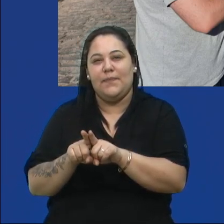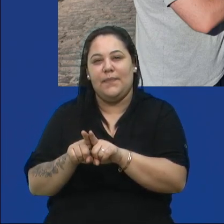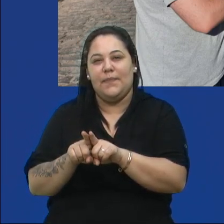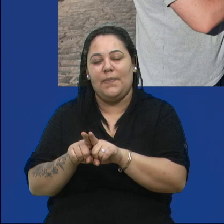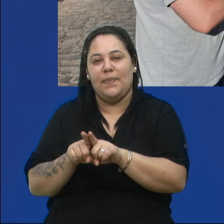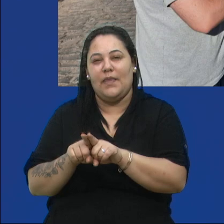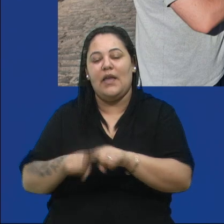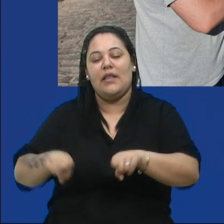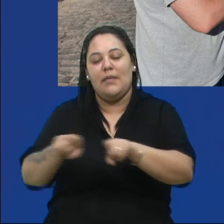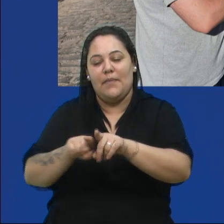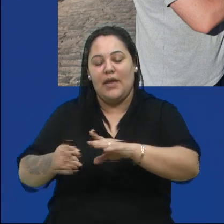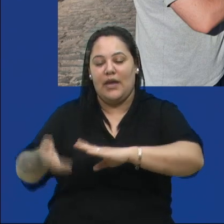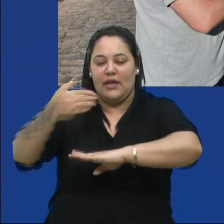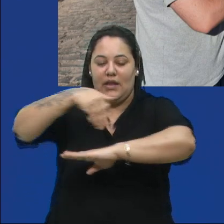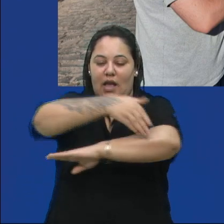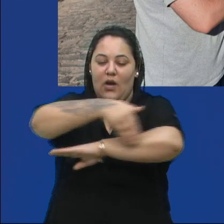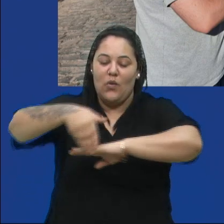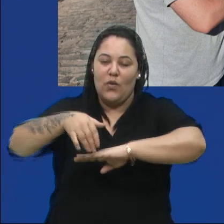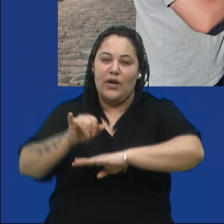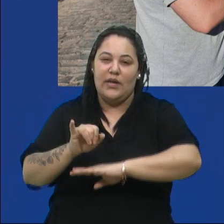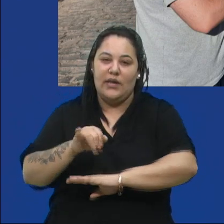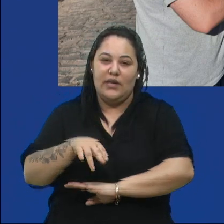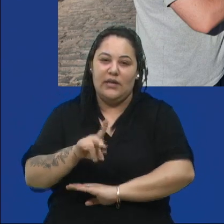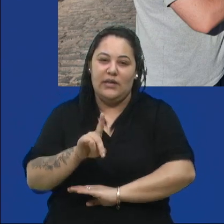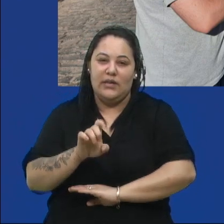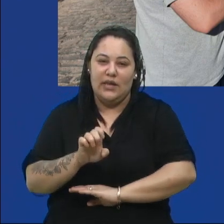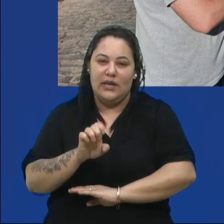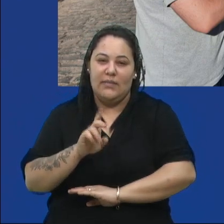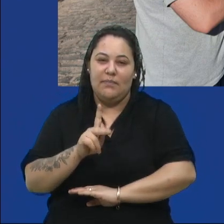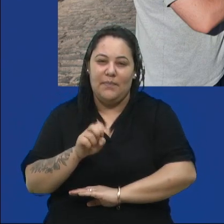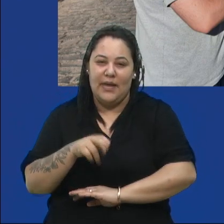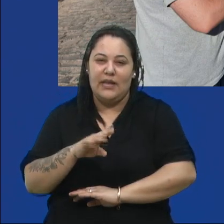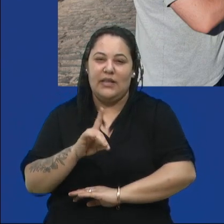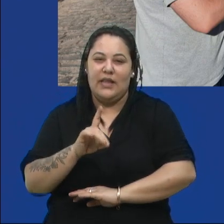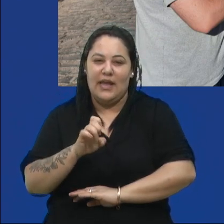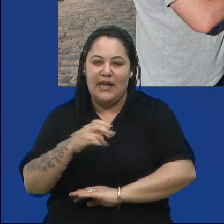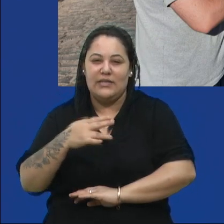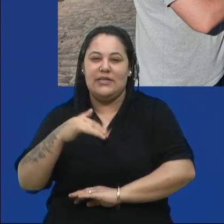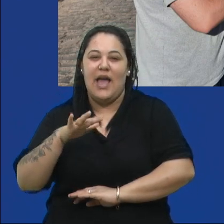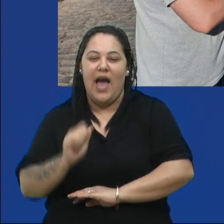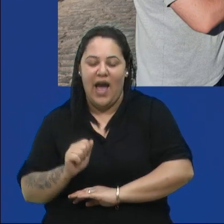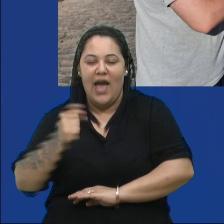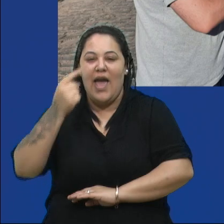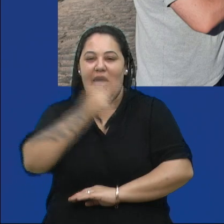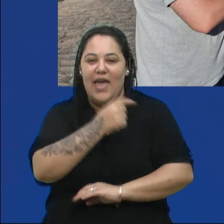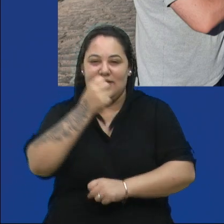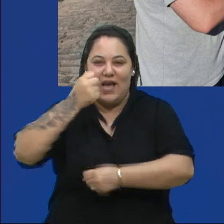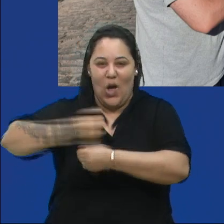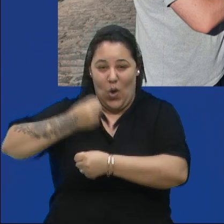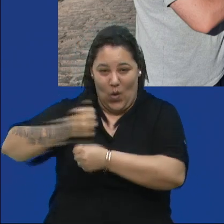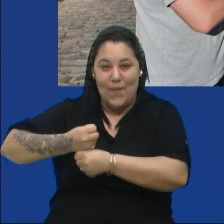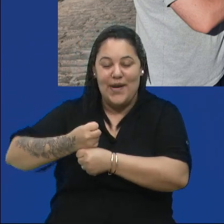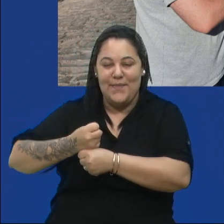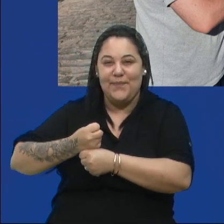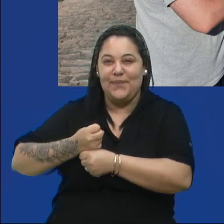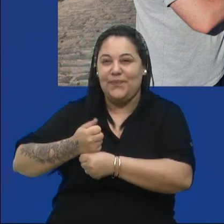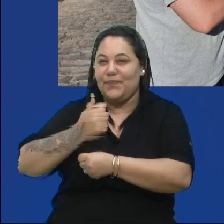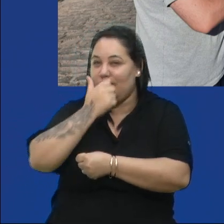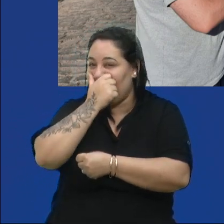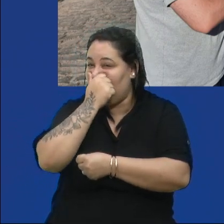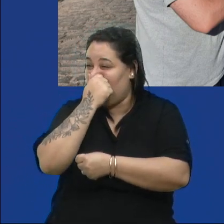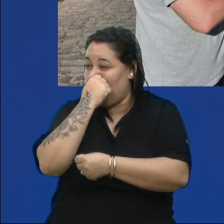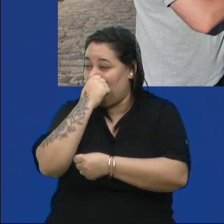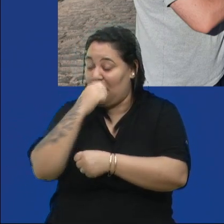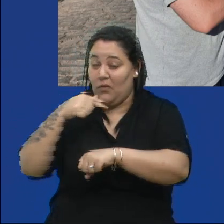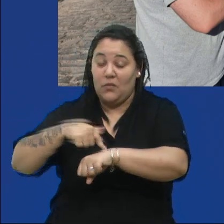já da Igreja do Cristo Redentor. Essa obra, ela foi, vamos dizer assim, no momento